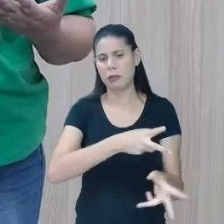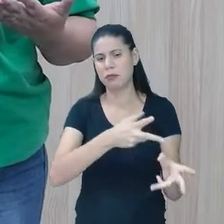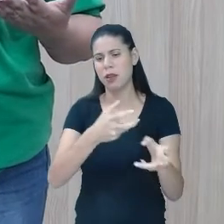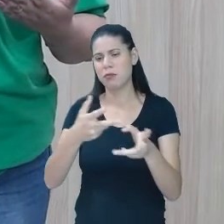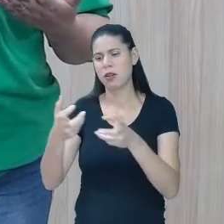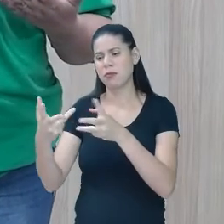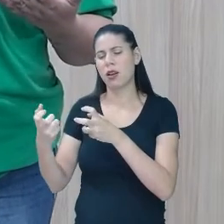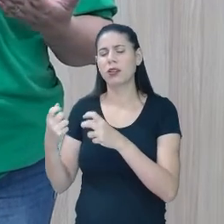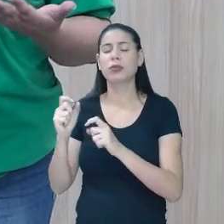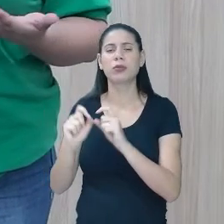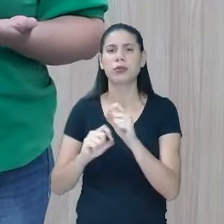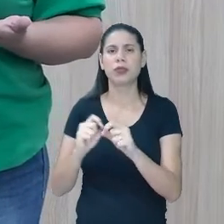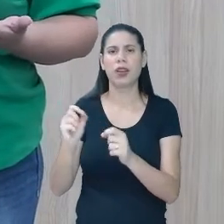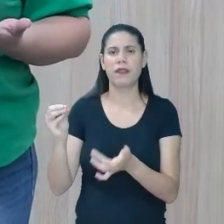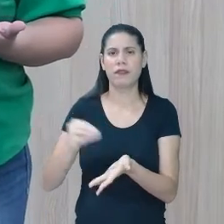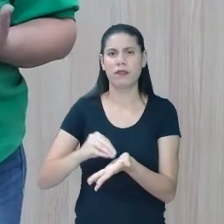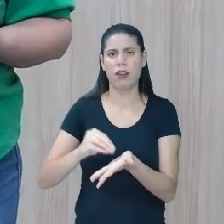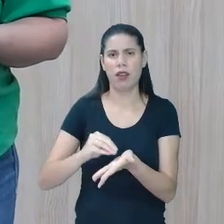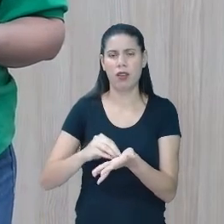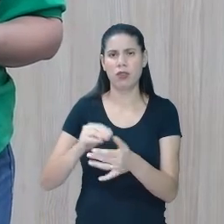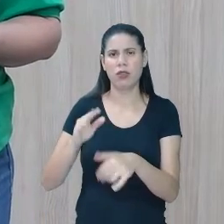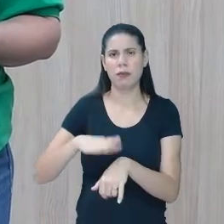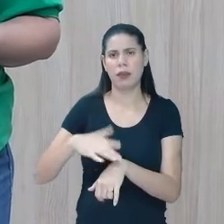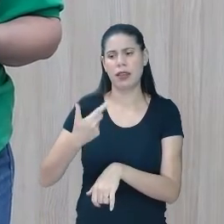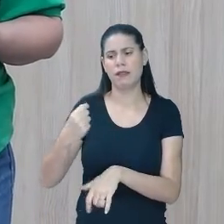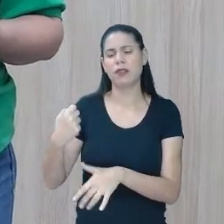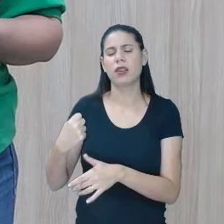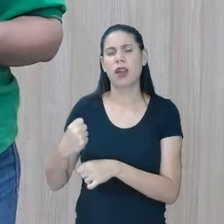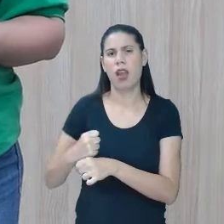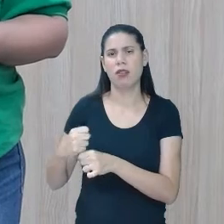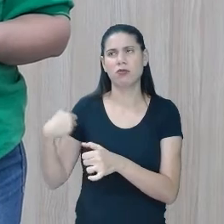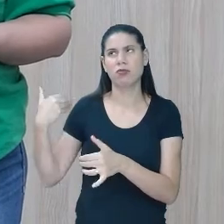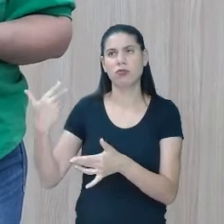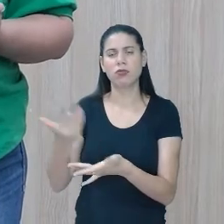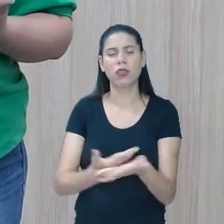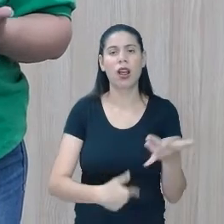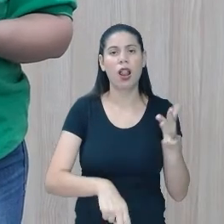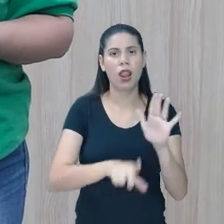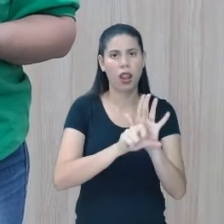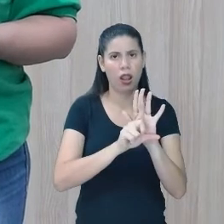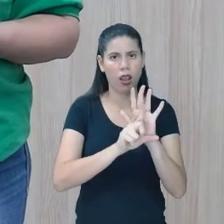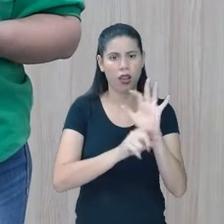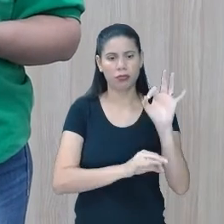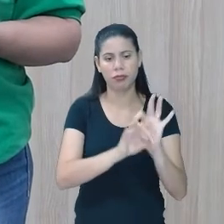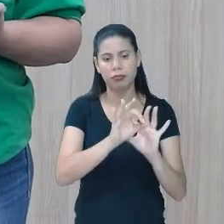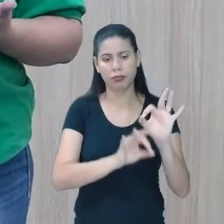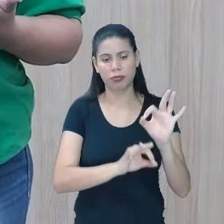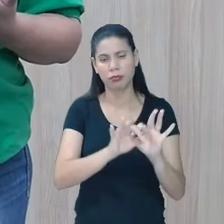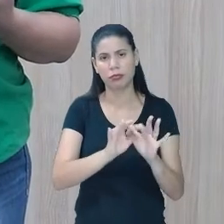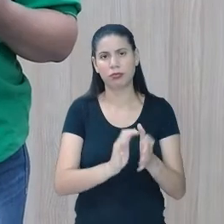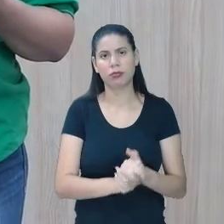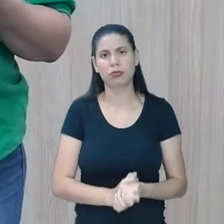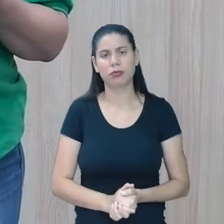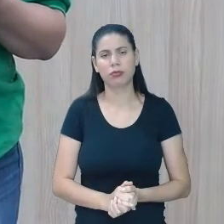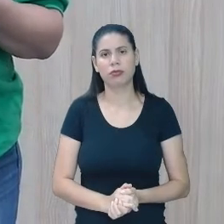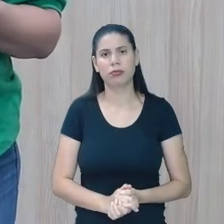mais de 20 anos que as leis estejam aí, a construção da